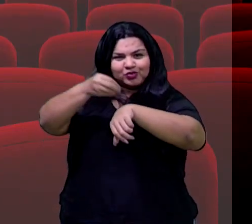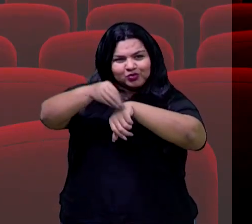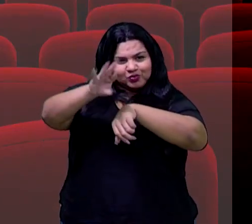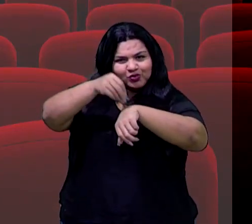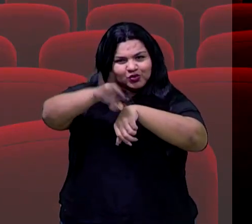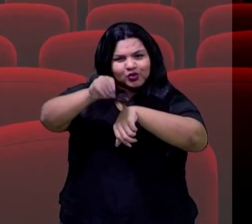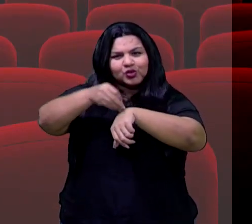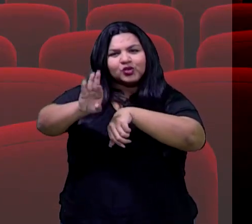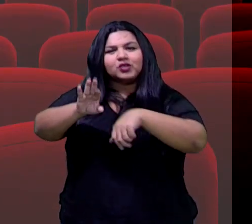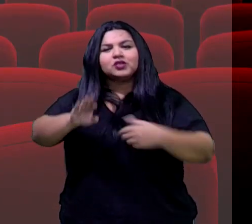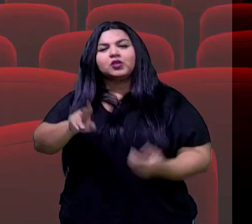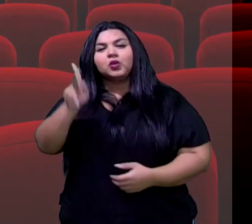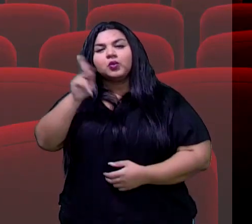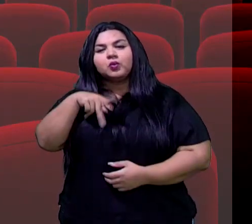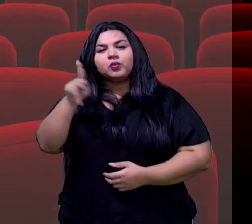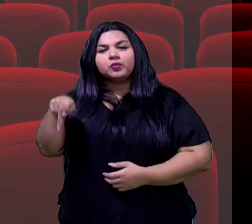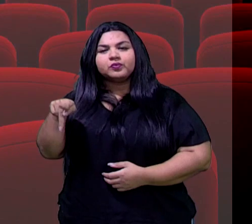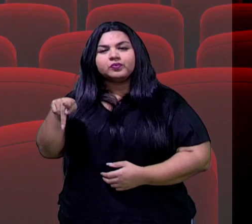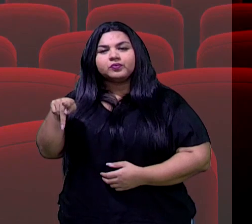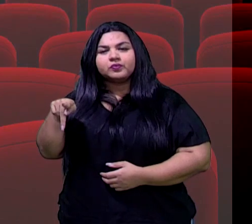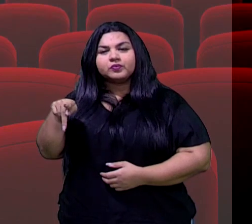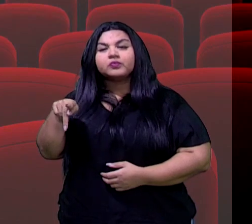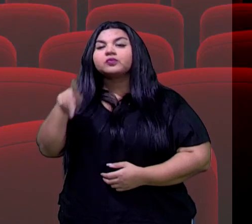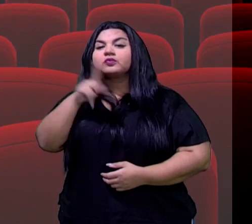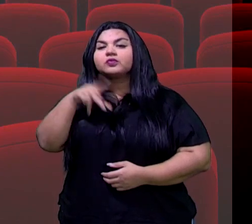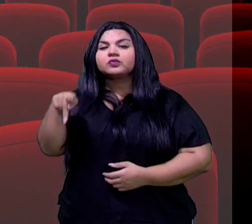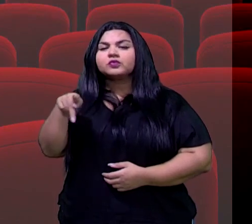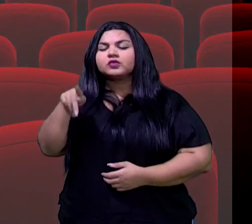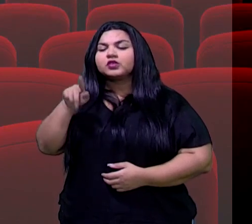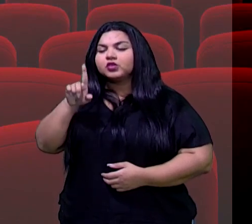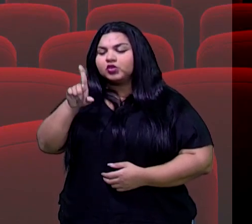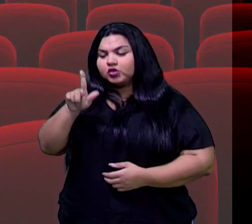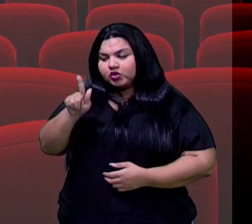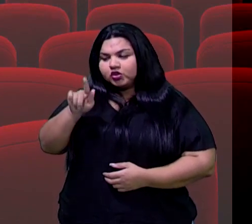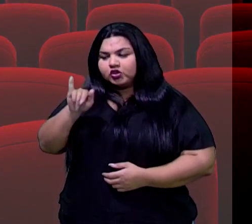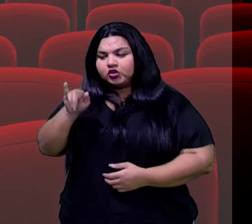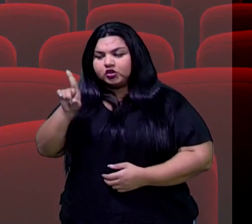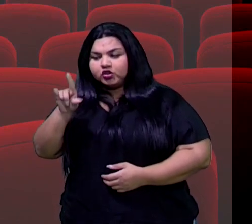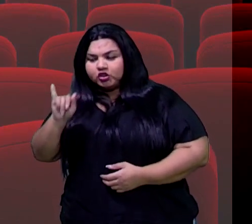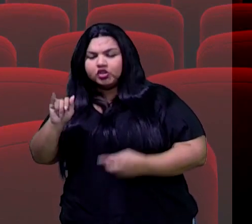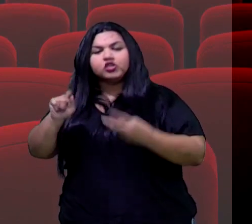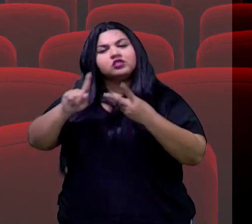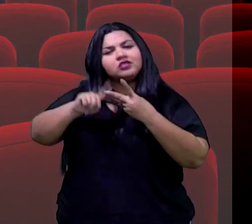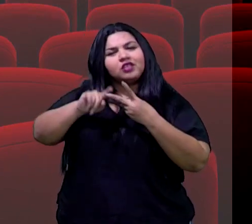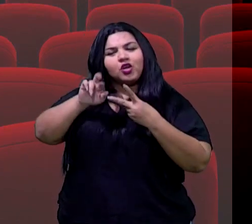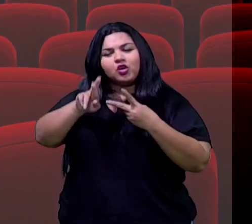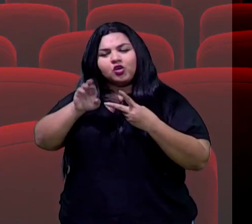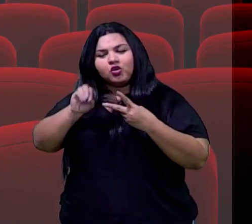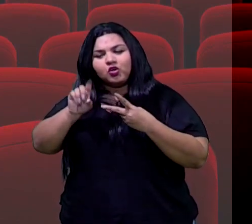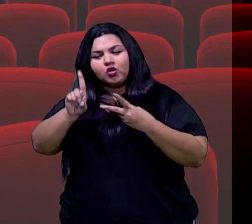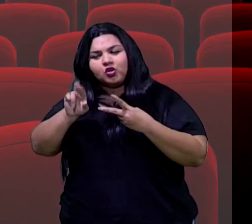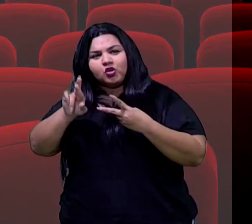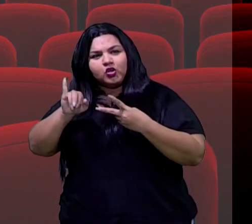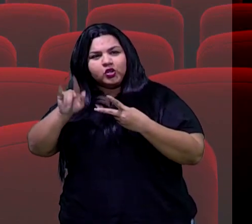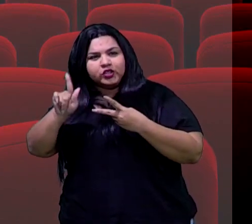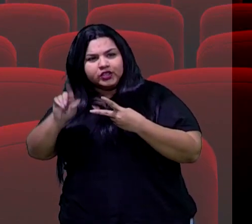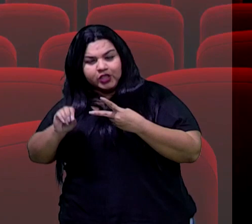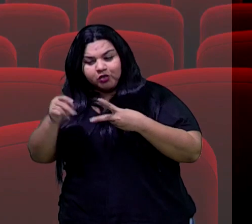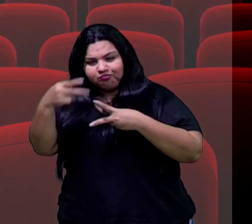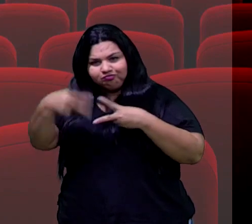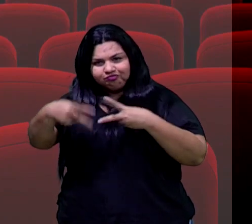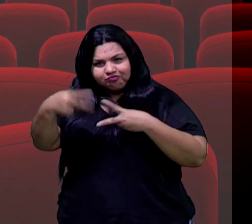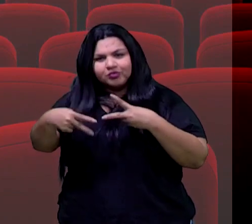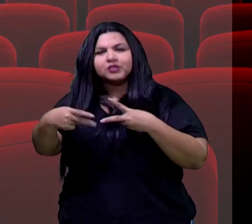que no caso é do professor... Da professora Gide, do professor Rodrigo. Eles estão lá na área de ciências humanas,